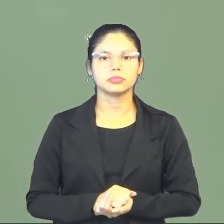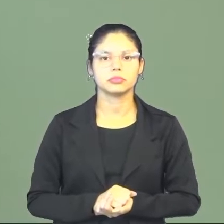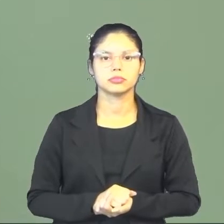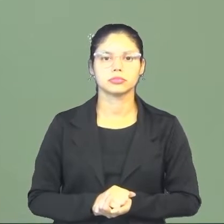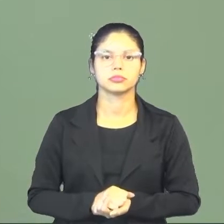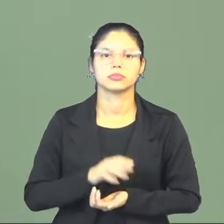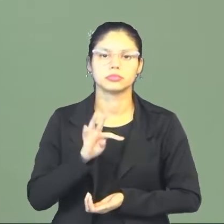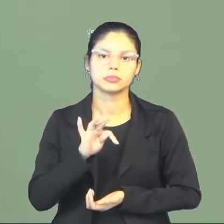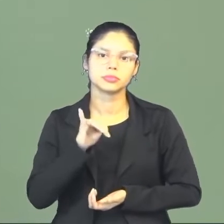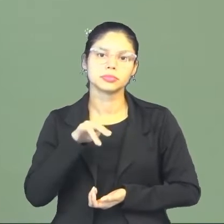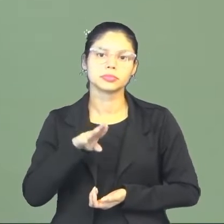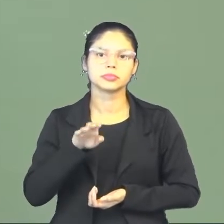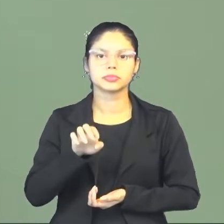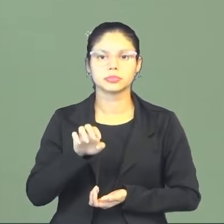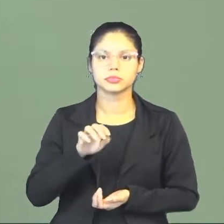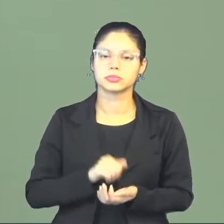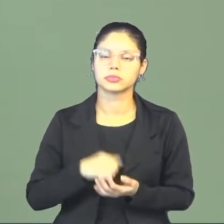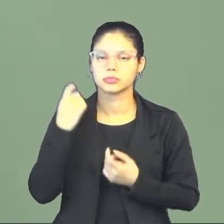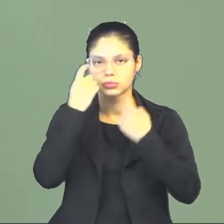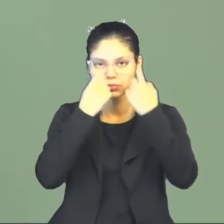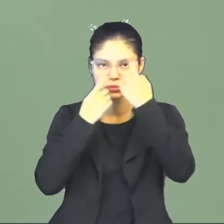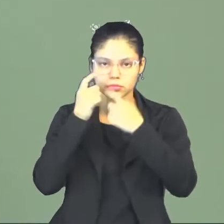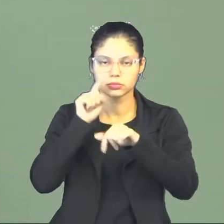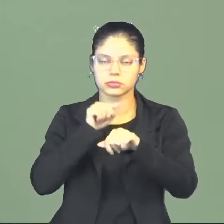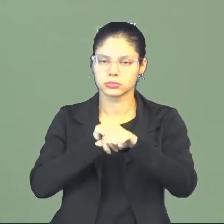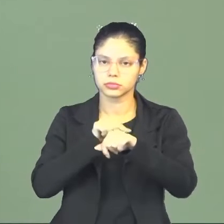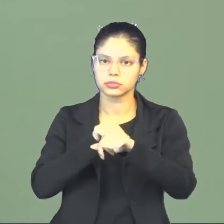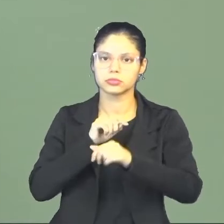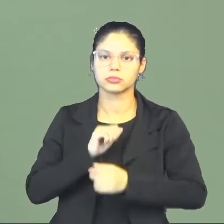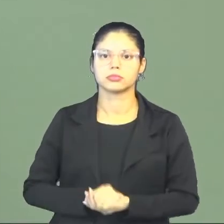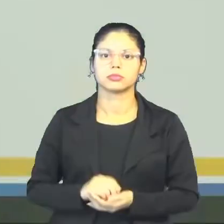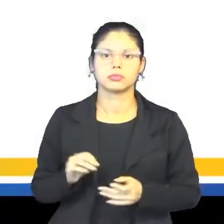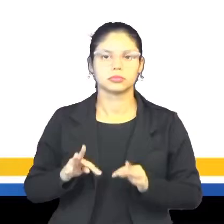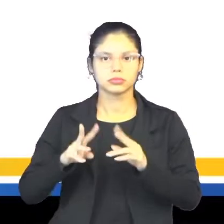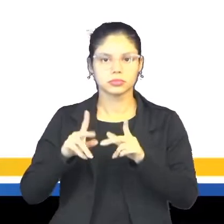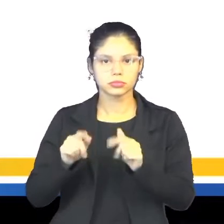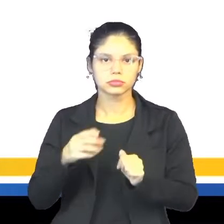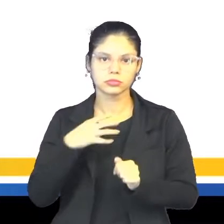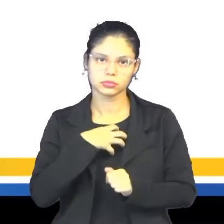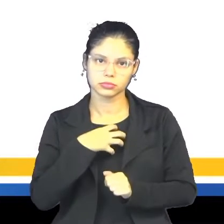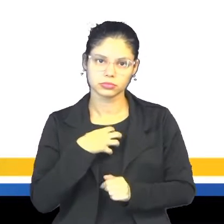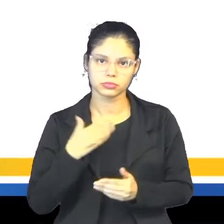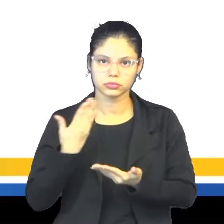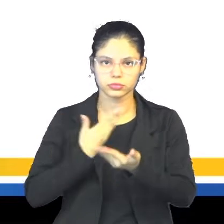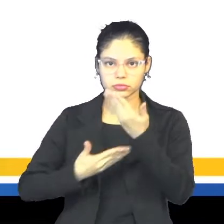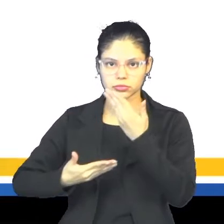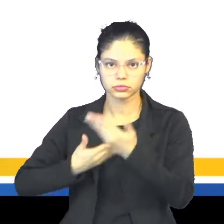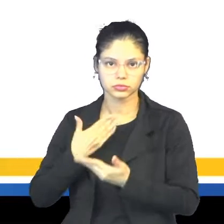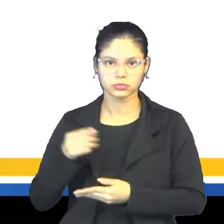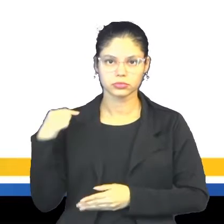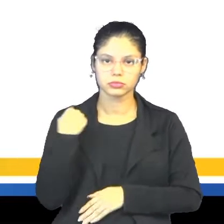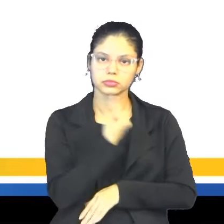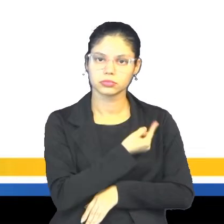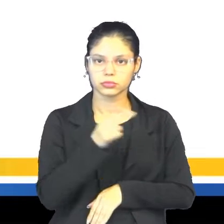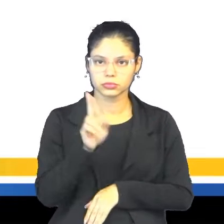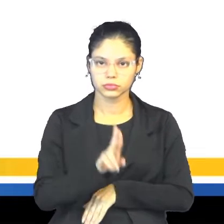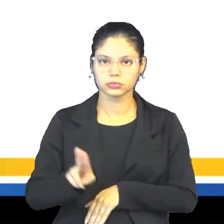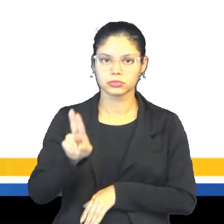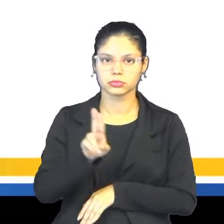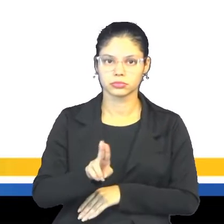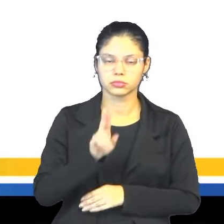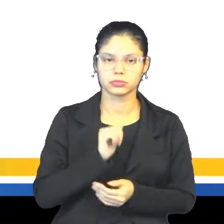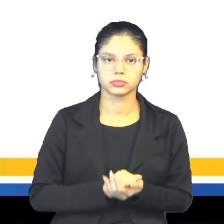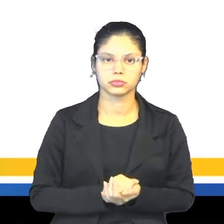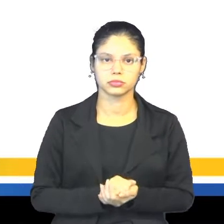Time Expressions são expressões de tempo. Em todos os momentos e interações sociais, nós utilizamos,